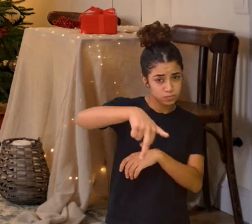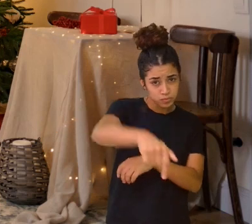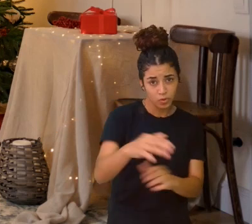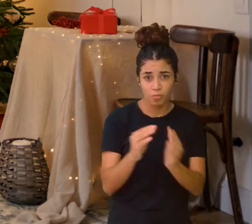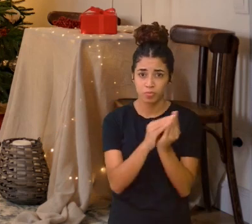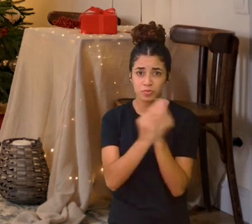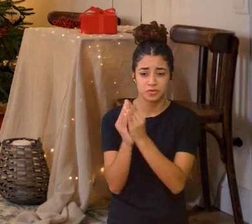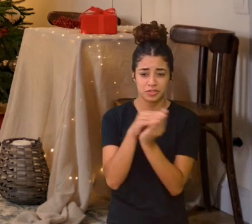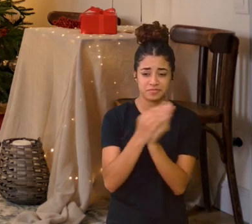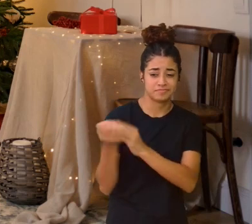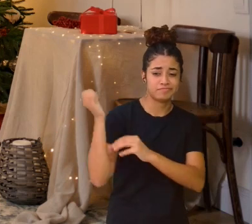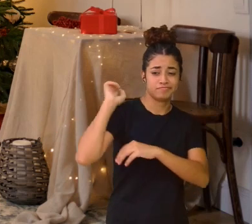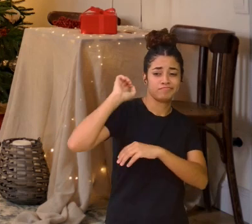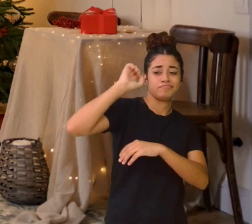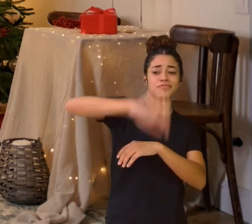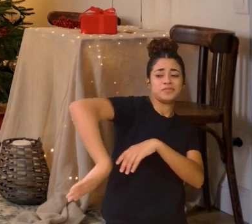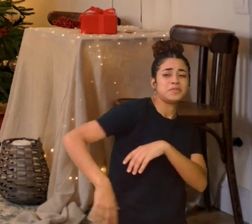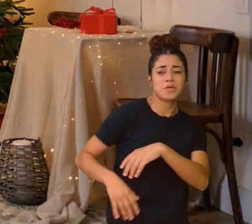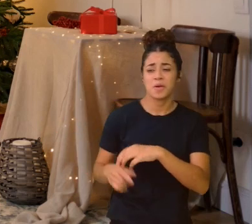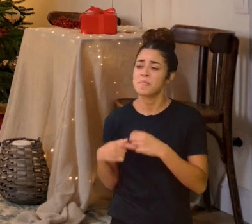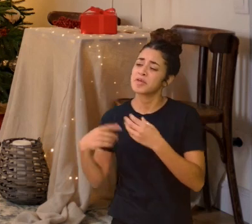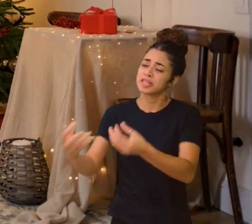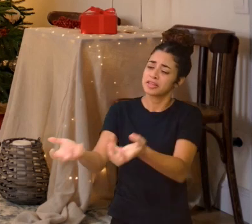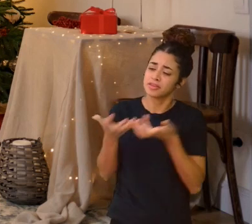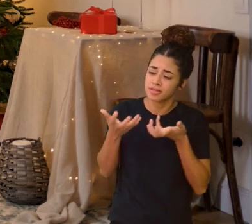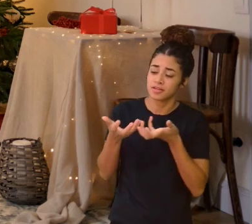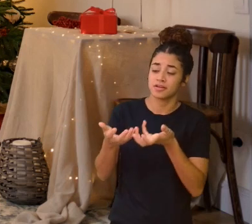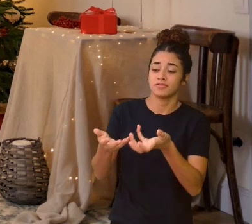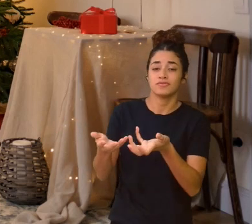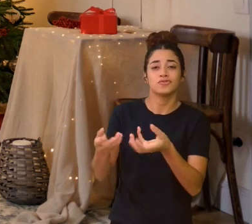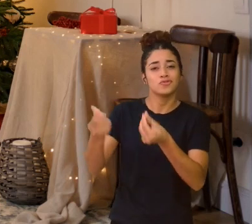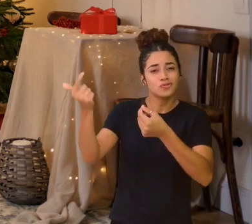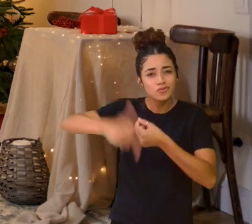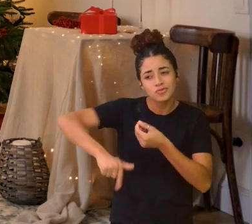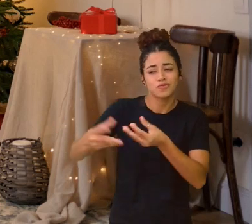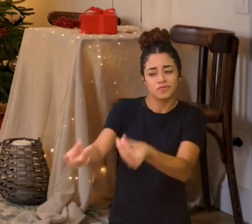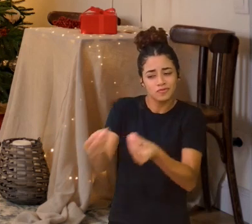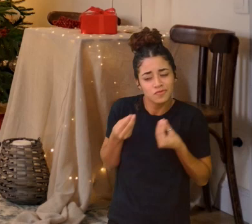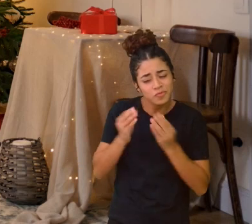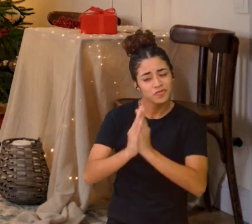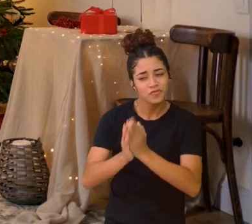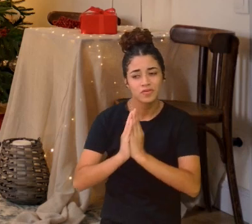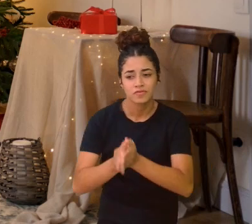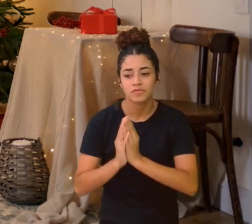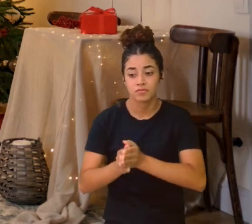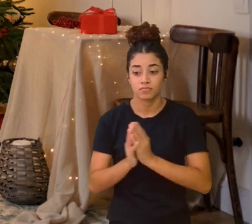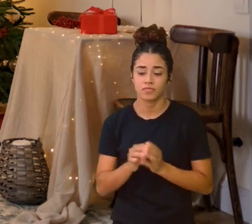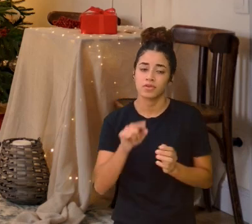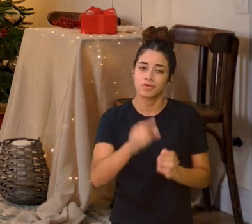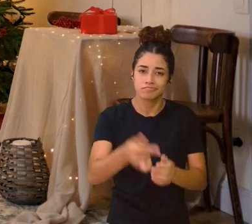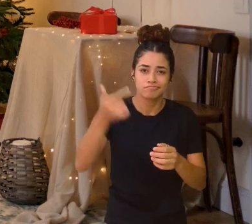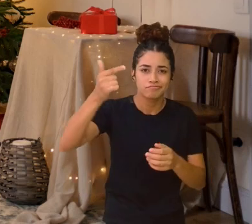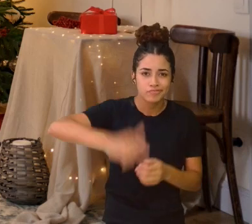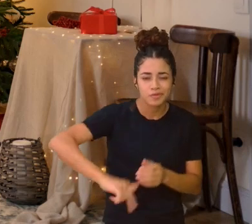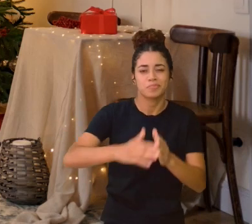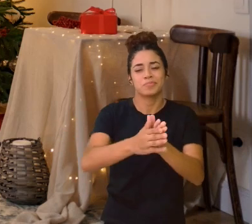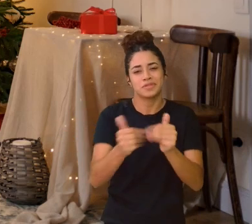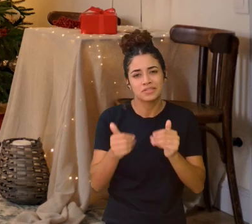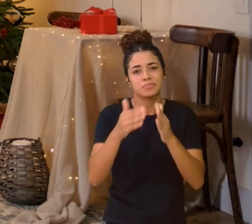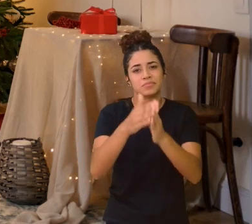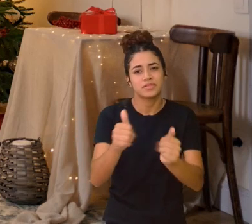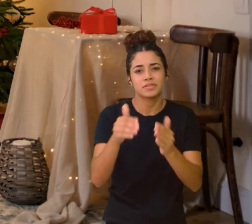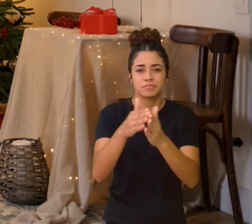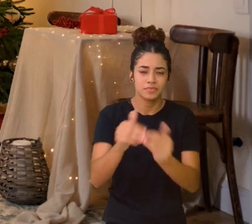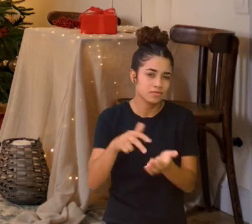jogava Me devolva, me devolva boneco, ela pedia e implorava